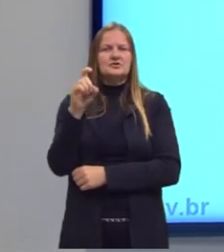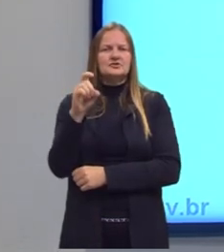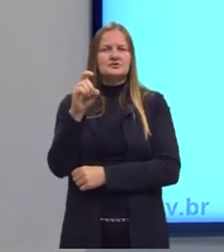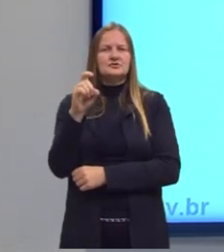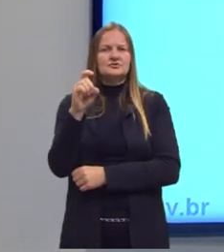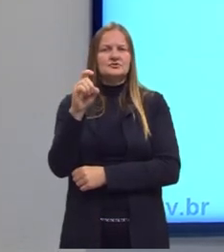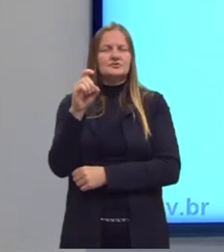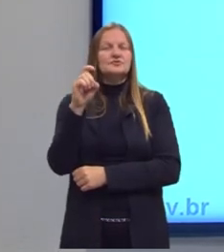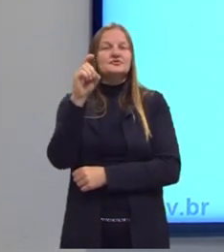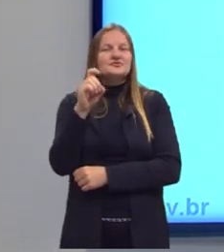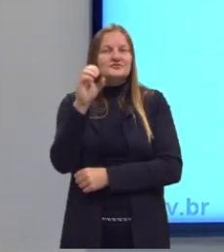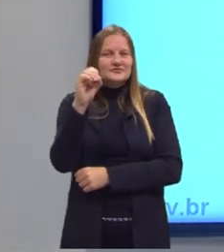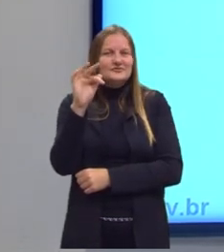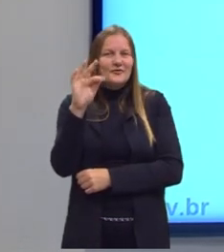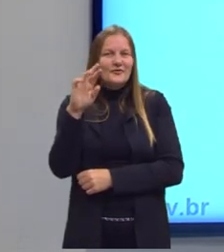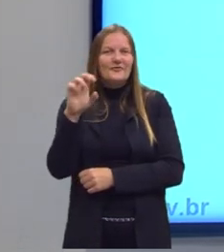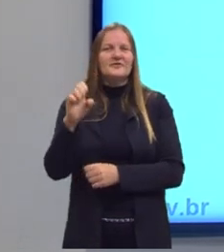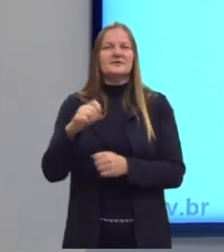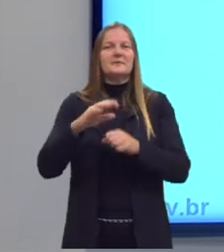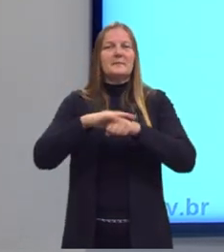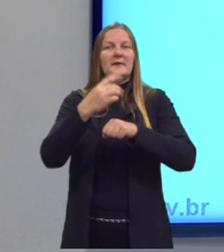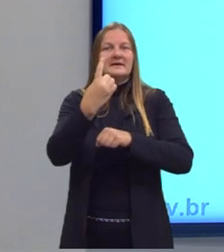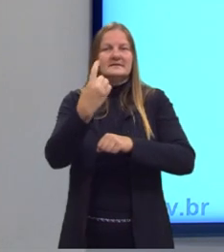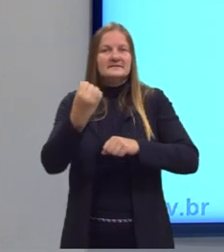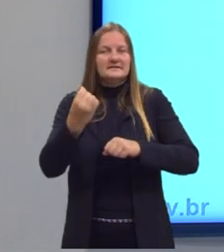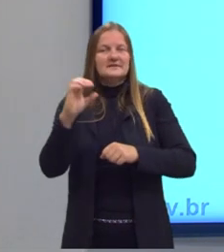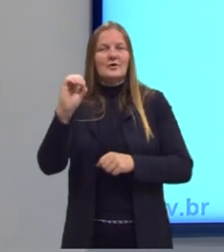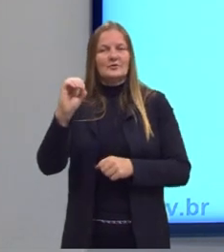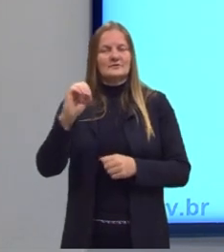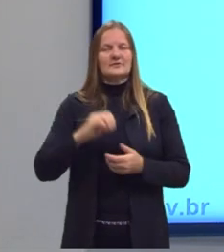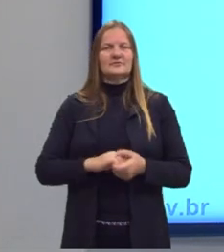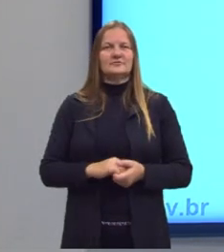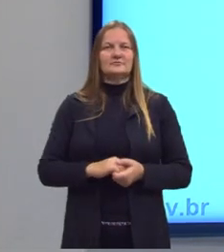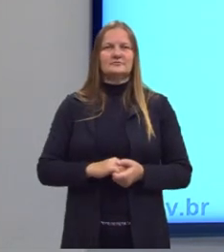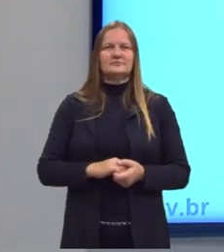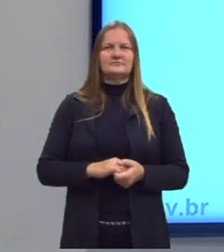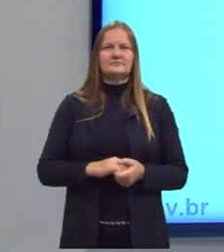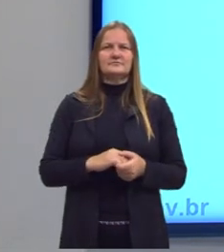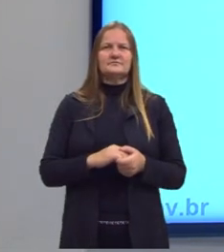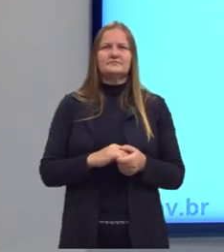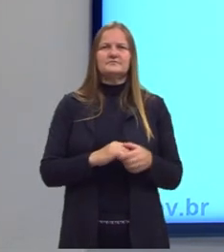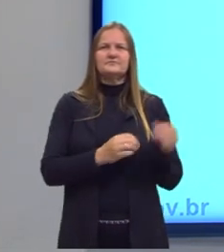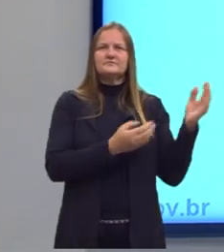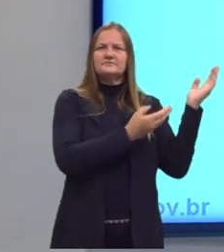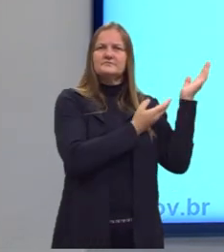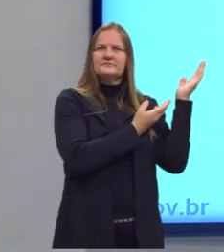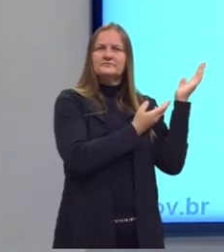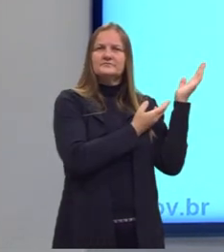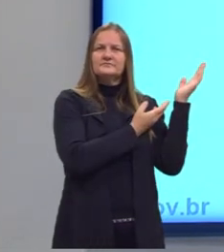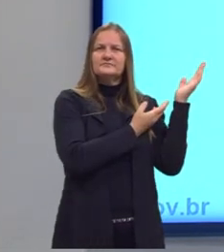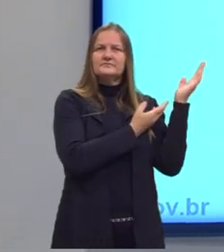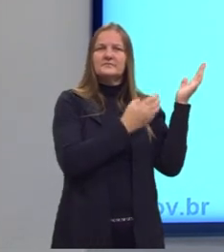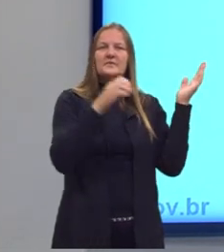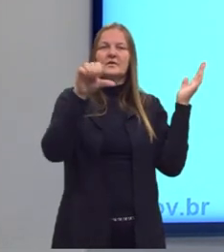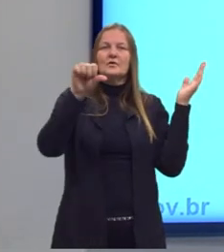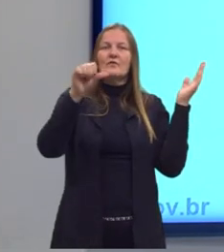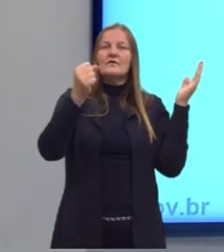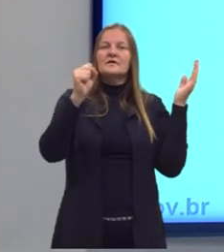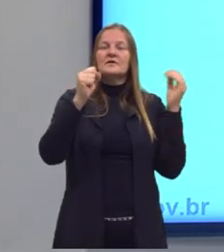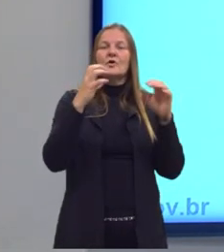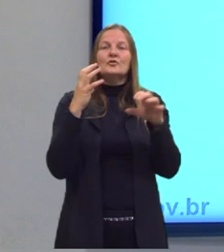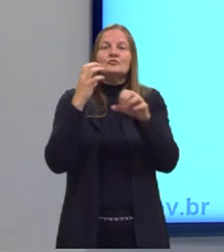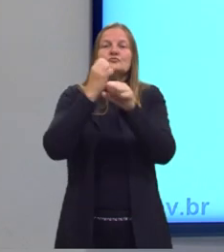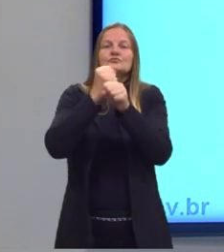4 vezes 16 aqui do oxigênio, tá? Essa massa vai dar 98 gramas e a do